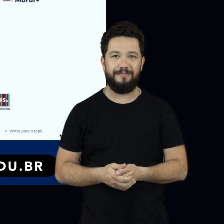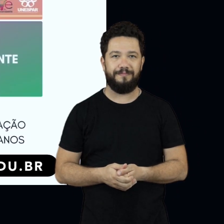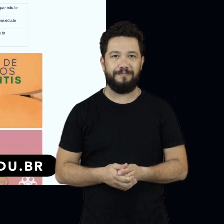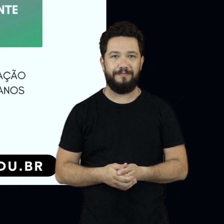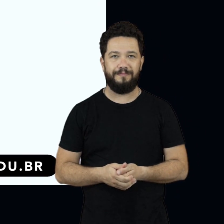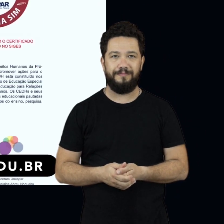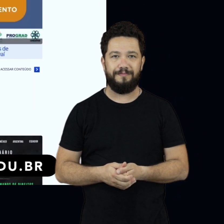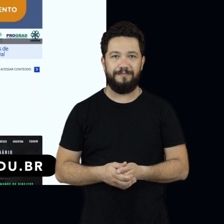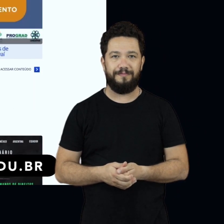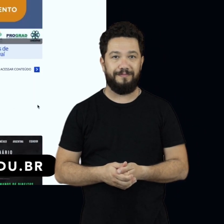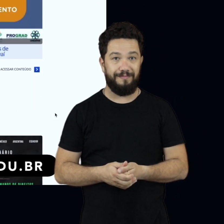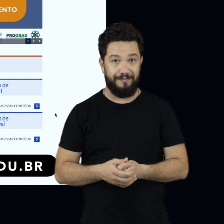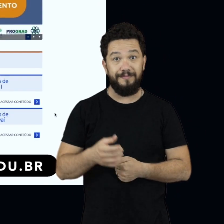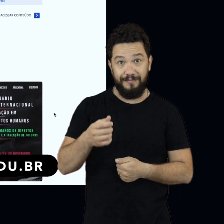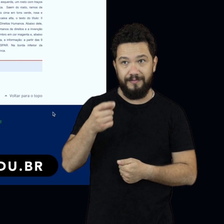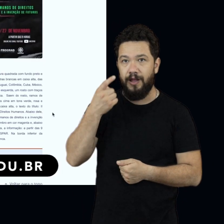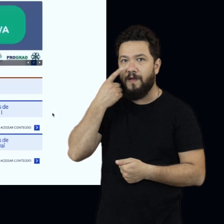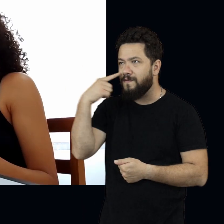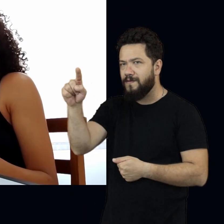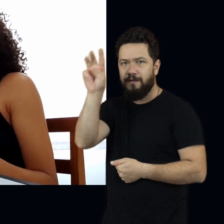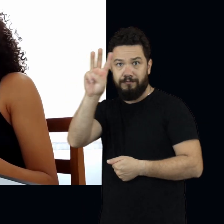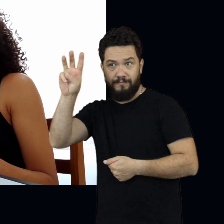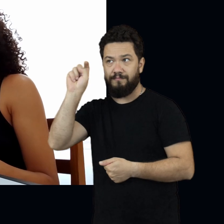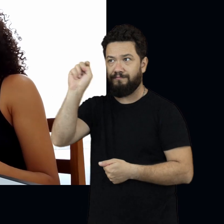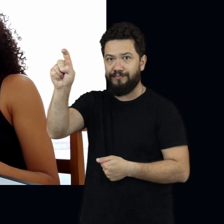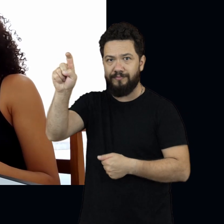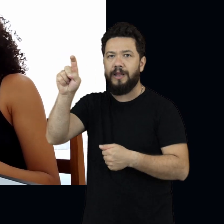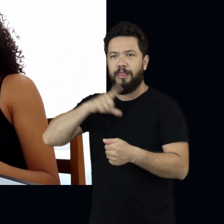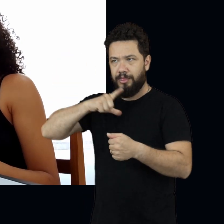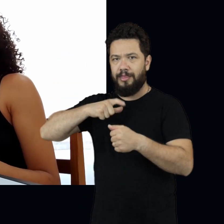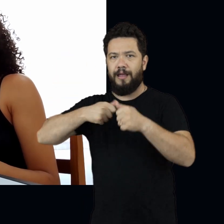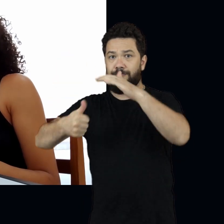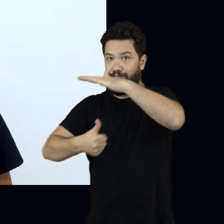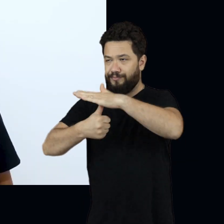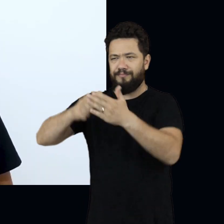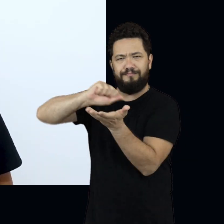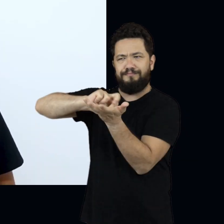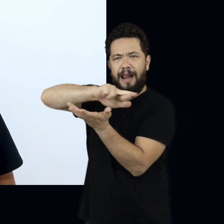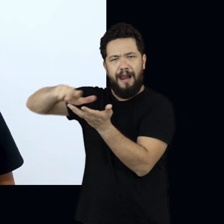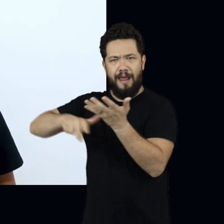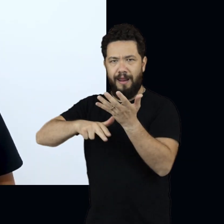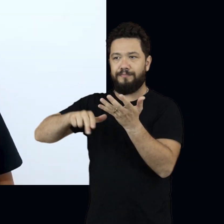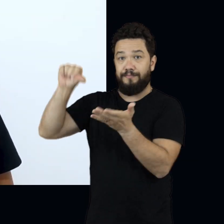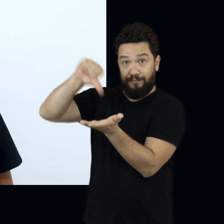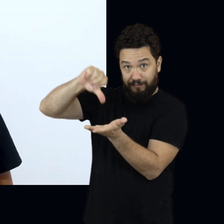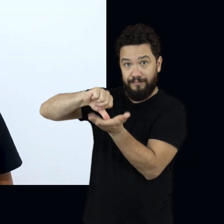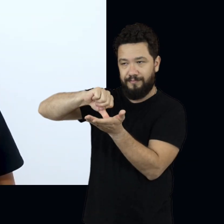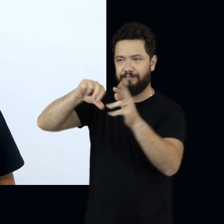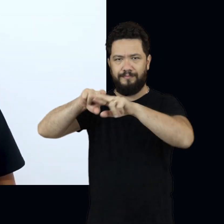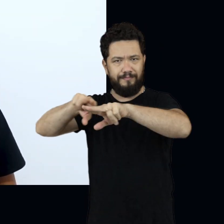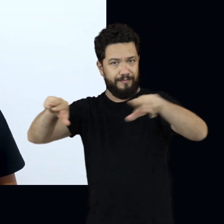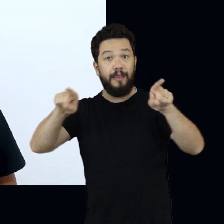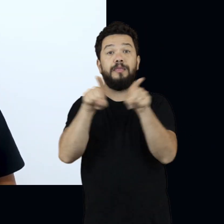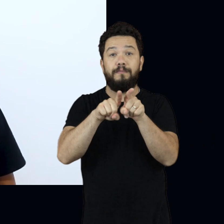.unespar.edu.br e clicando nos conteúdos de cada diretoria. Além dos programas de apoio, você vai